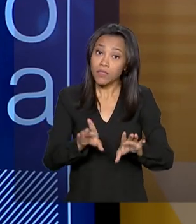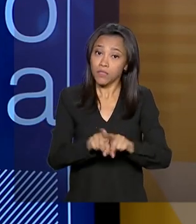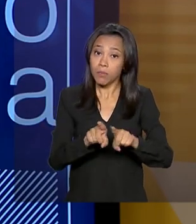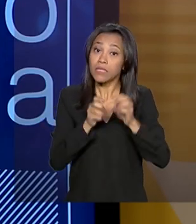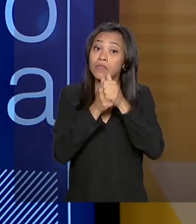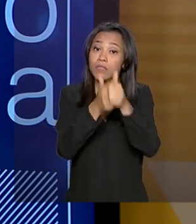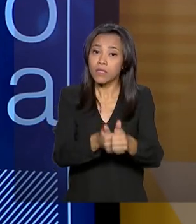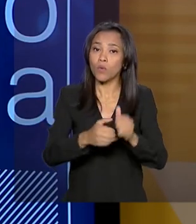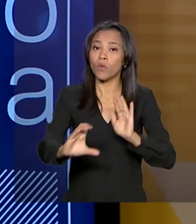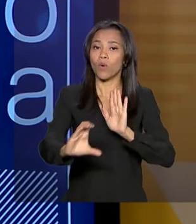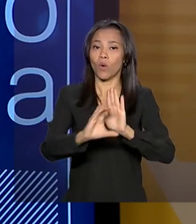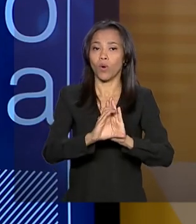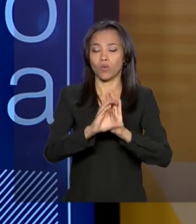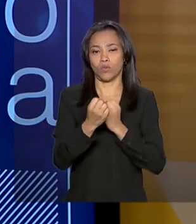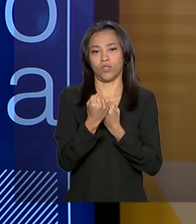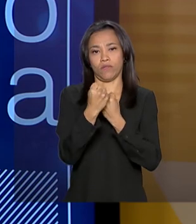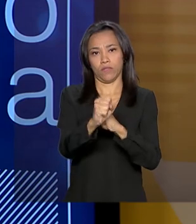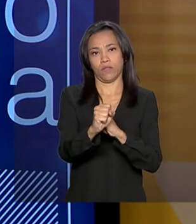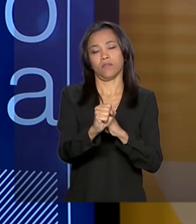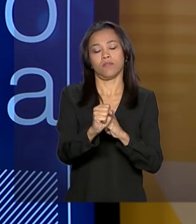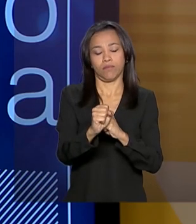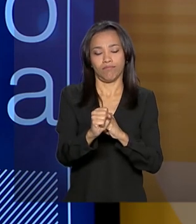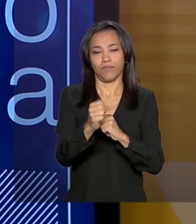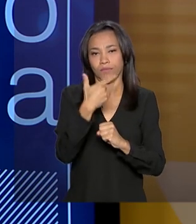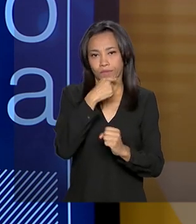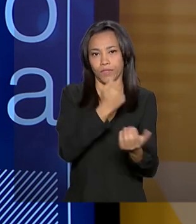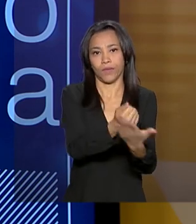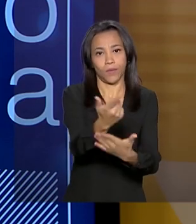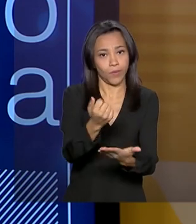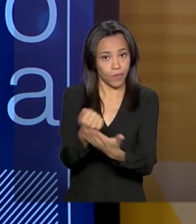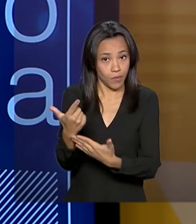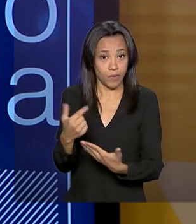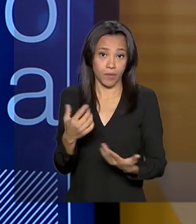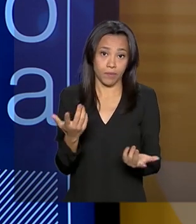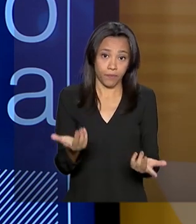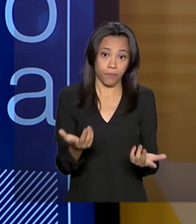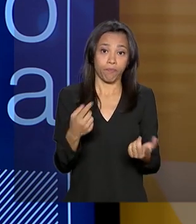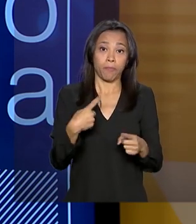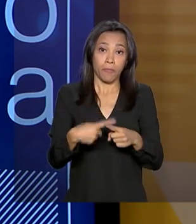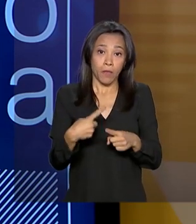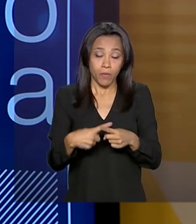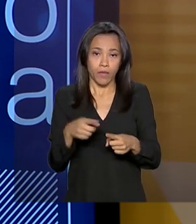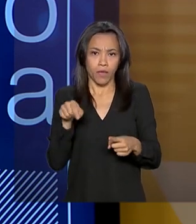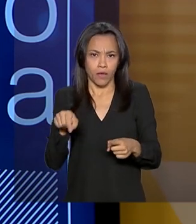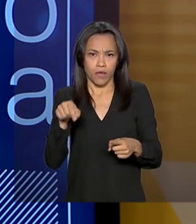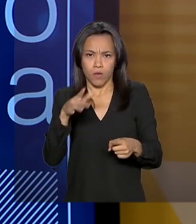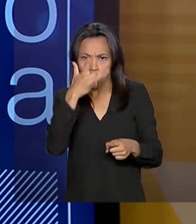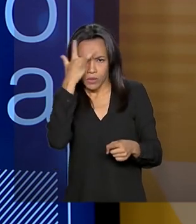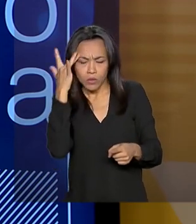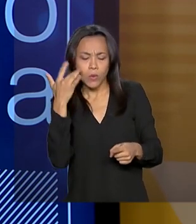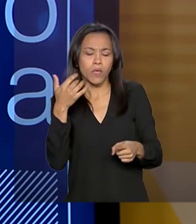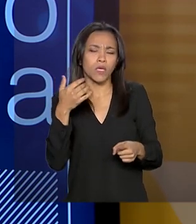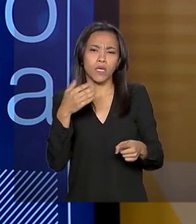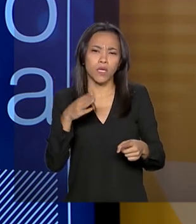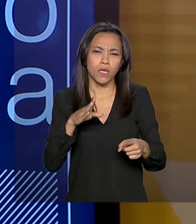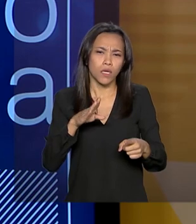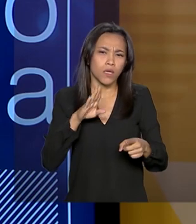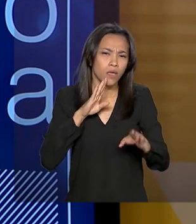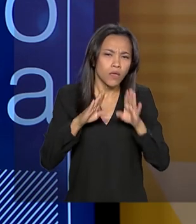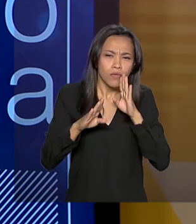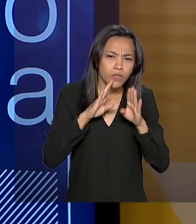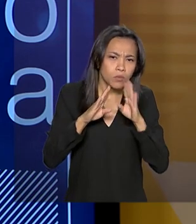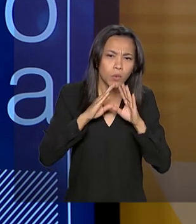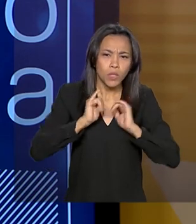estabelecidas entre um consumidor, um usuário que nós entendemos que é consumidor, e o Facebook, e o Google,